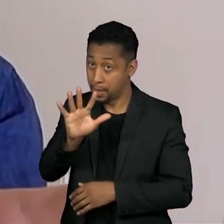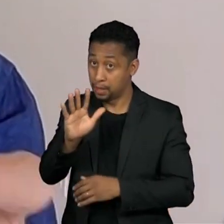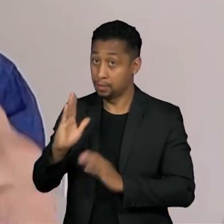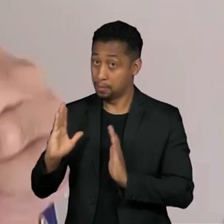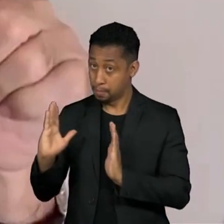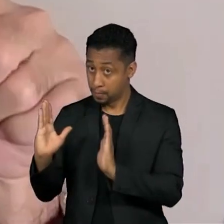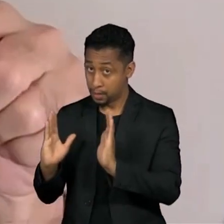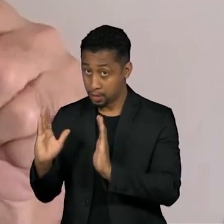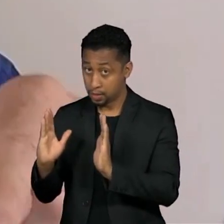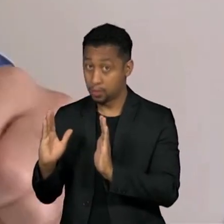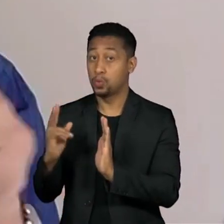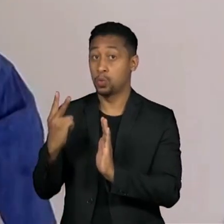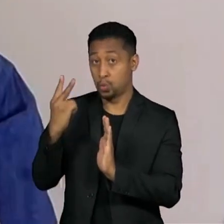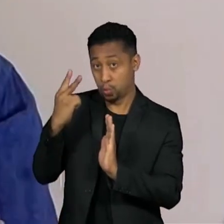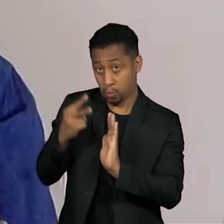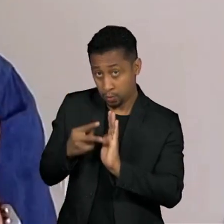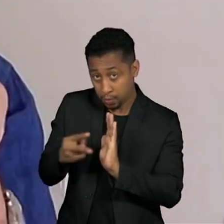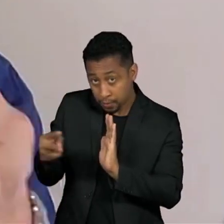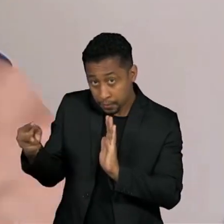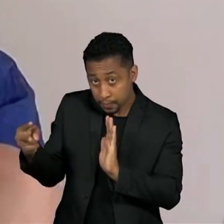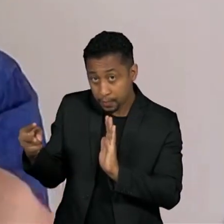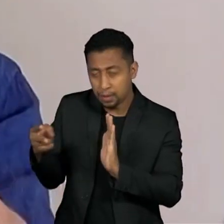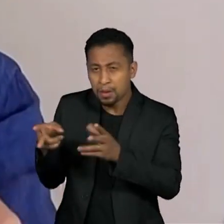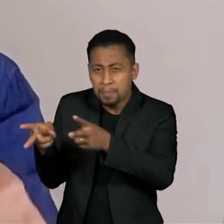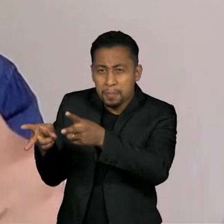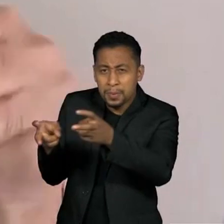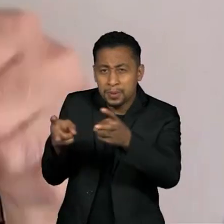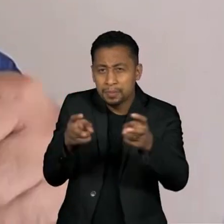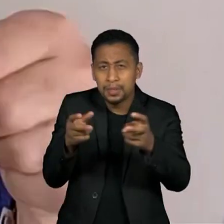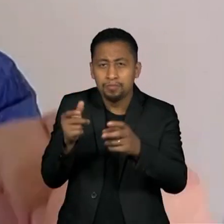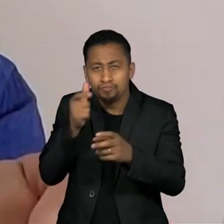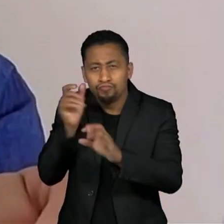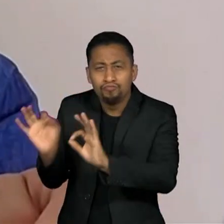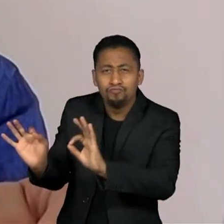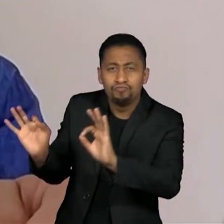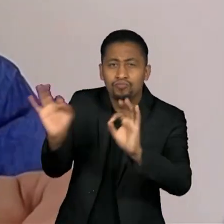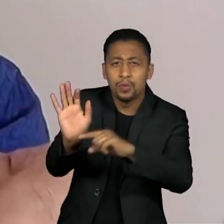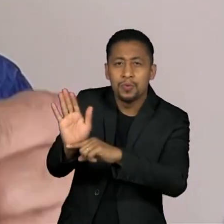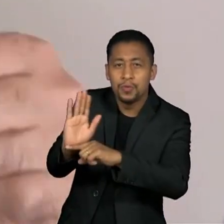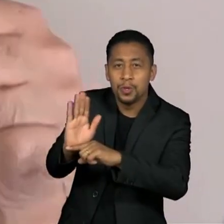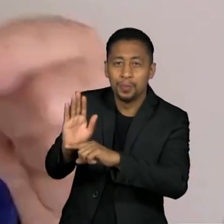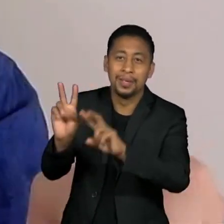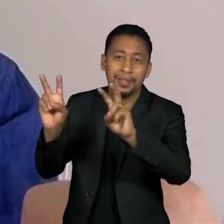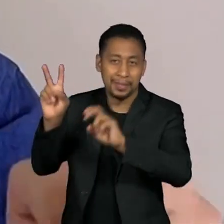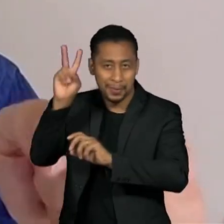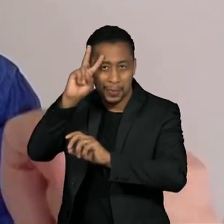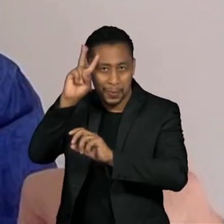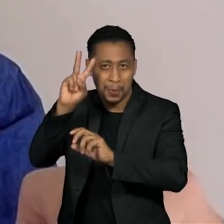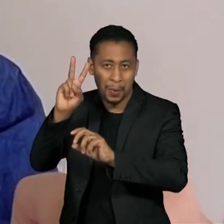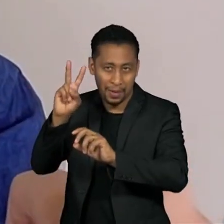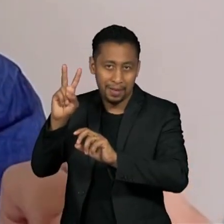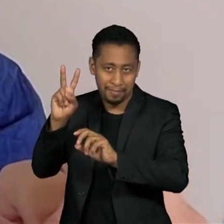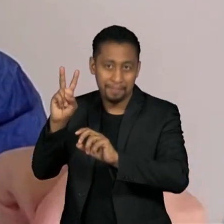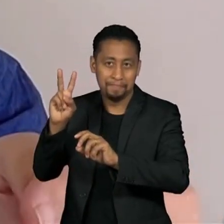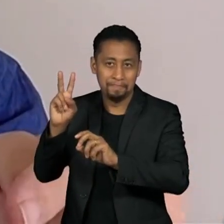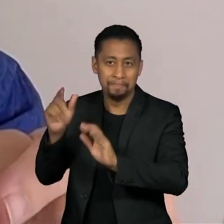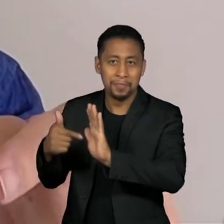trabalho. E durante essas duas semanas eu fui a ver a película, eu fui a ver a História Oficial, a um cinema na Argentina.